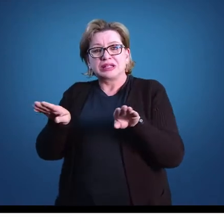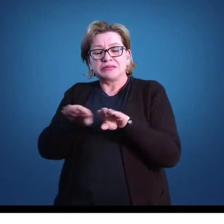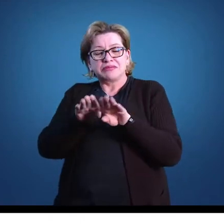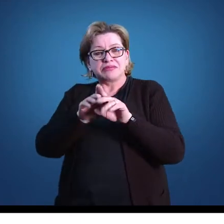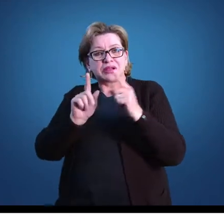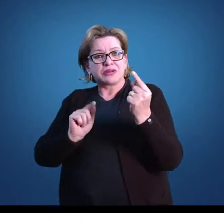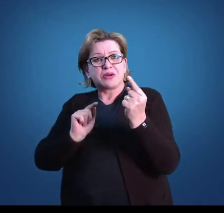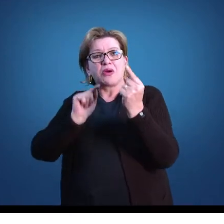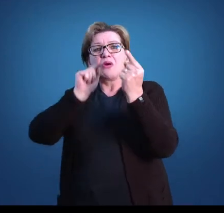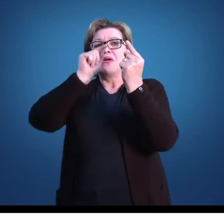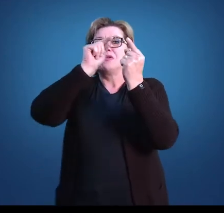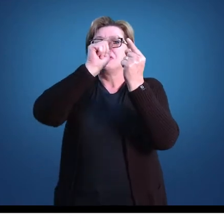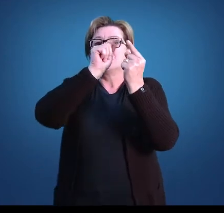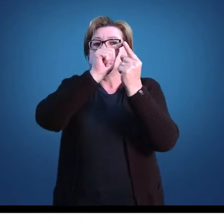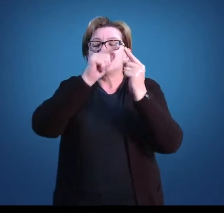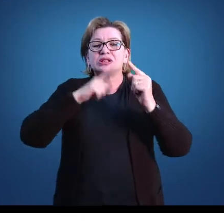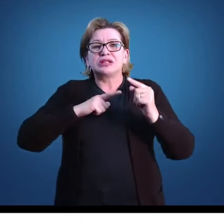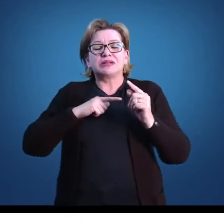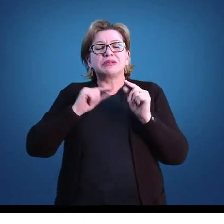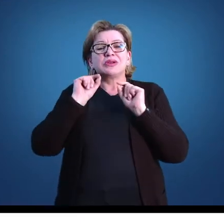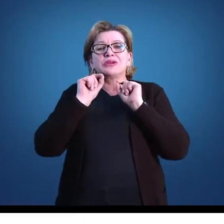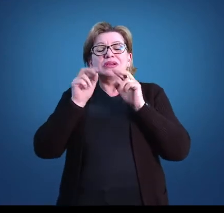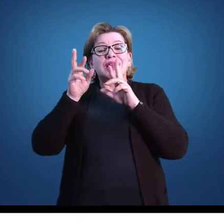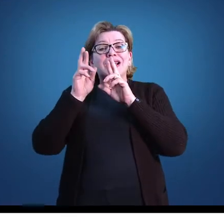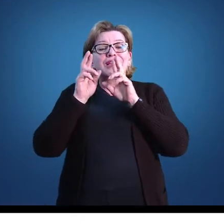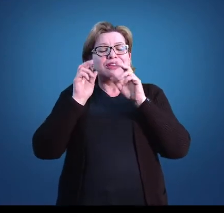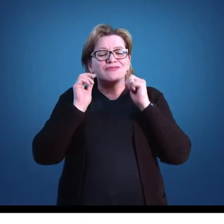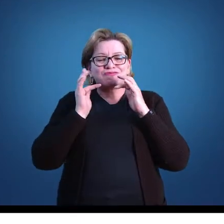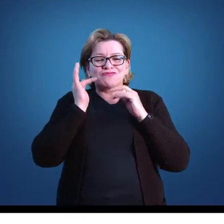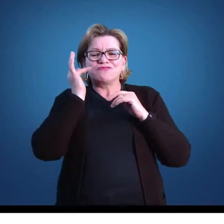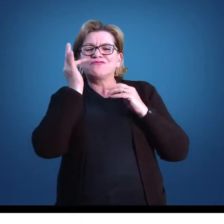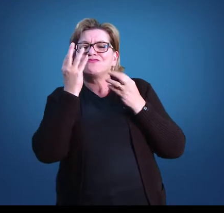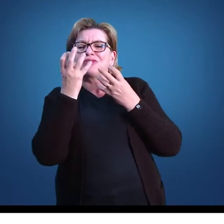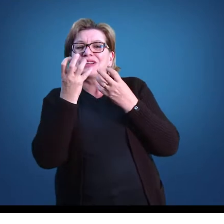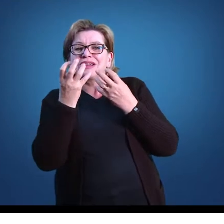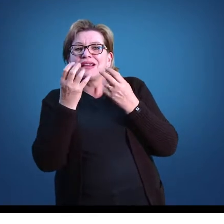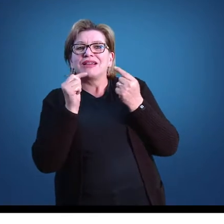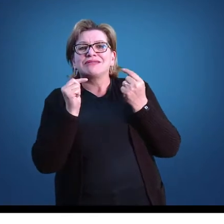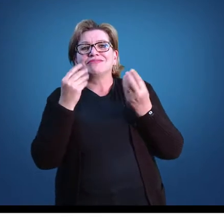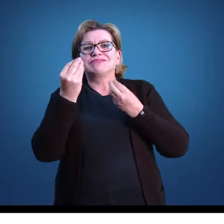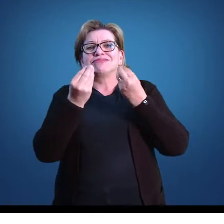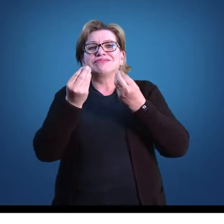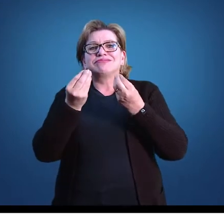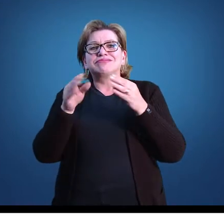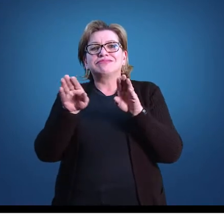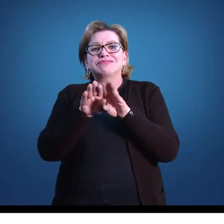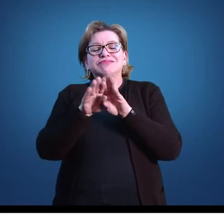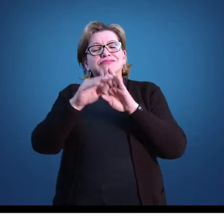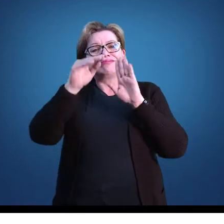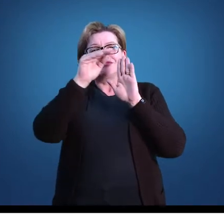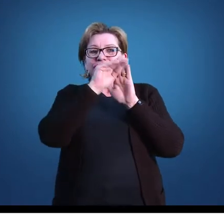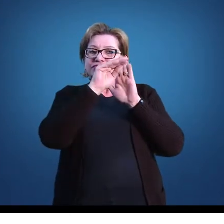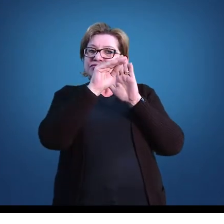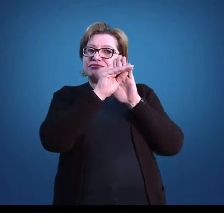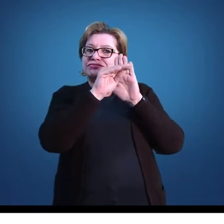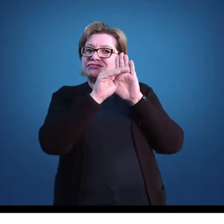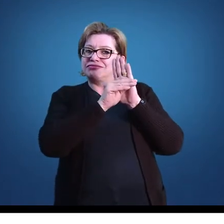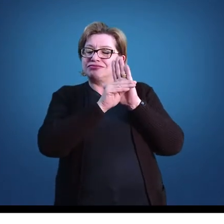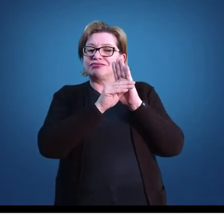expectativas de aprendizagem que a gente vai ter. E também, nesse planejamento, a gente vai